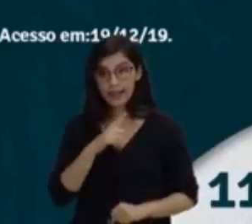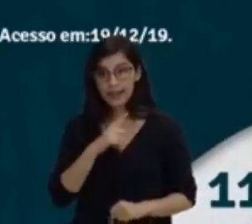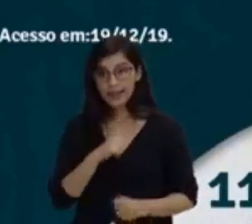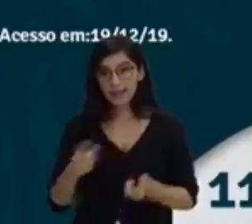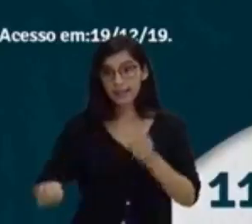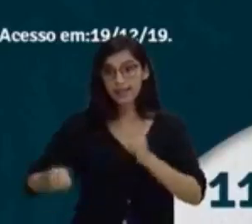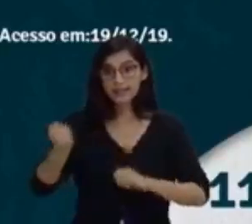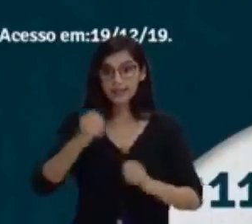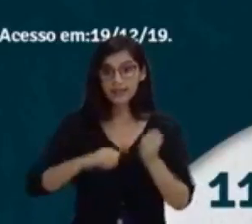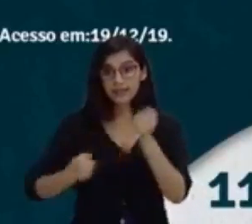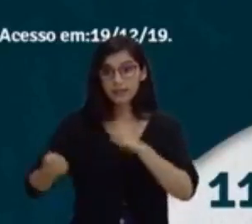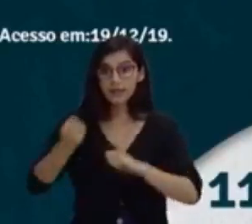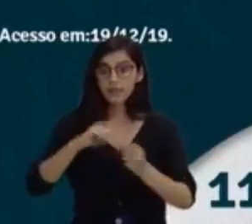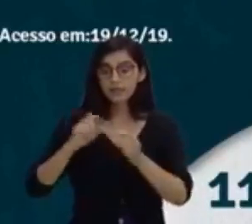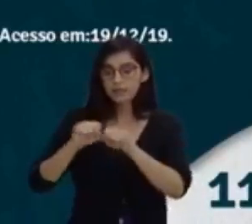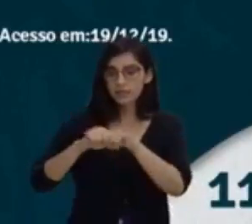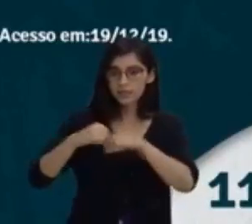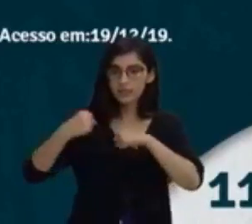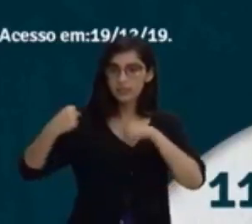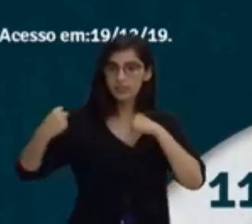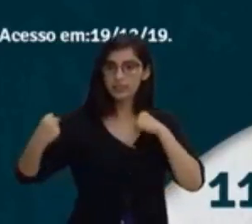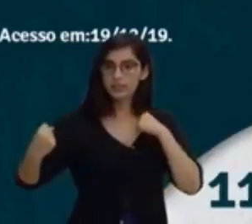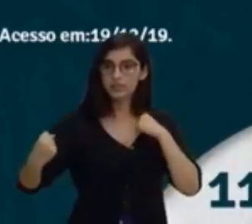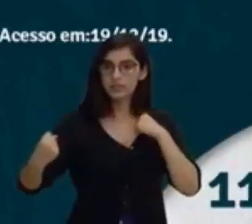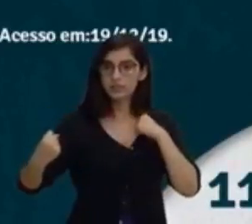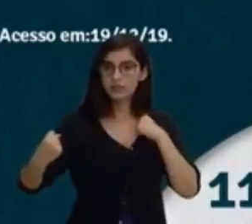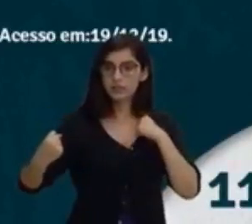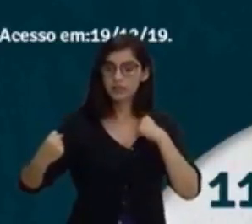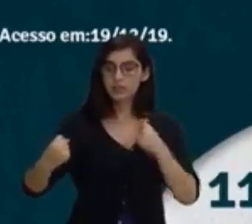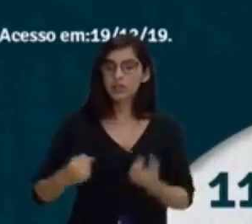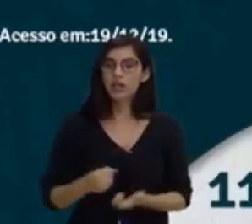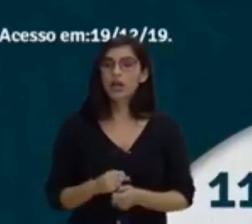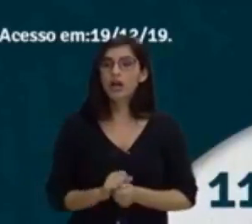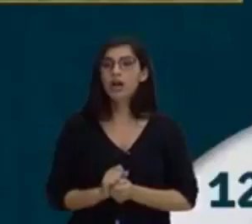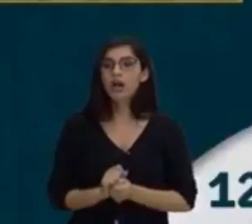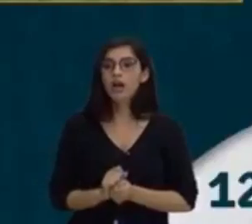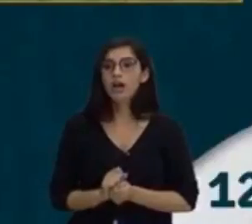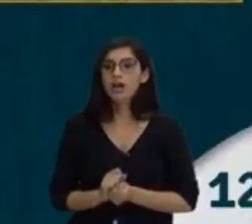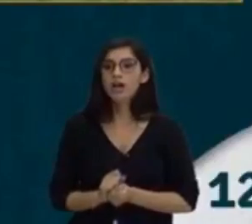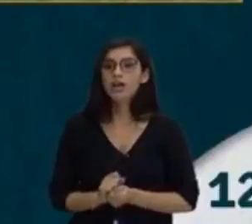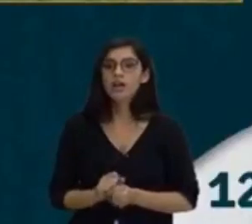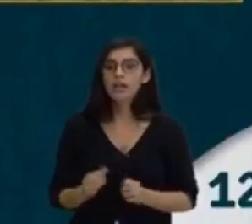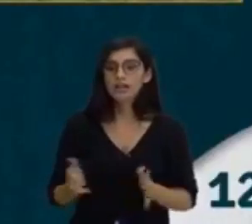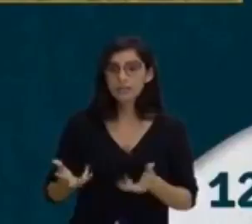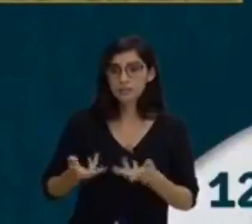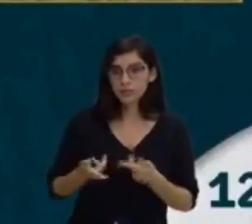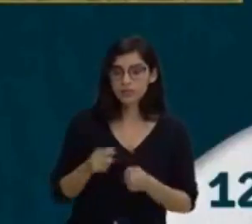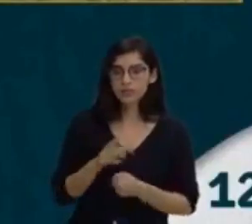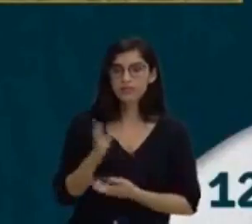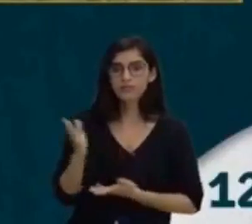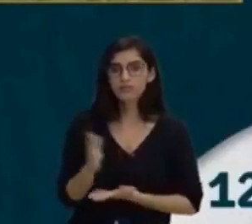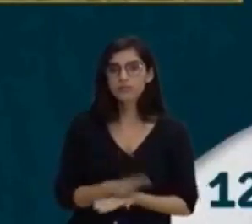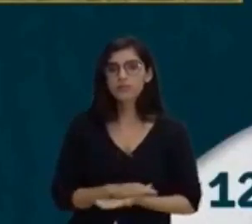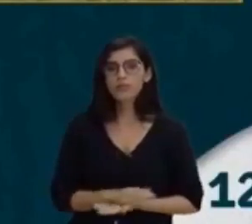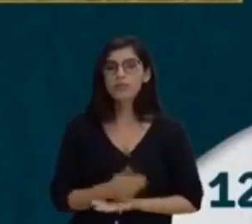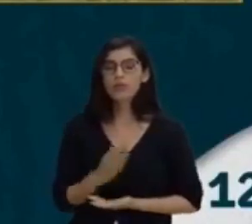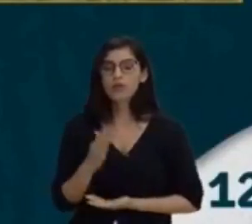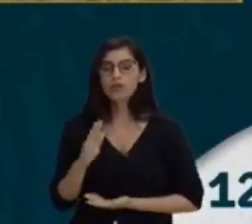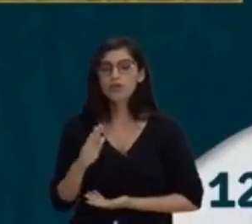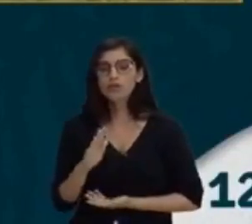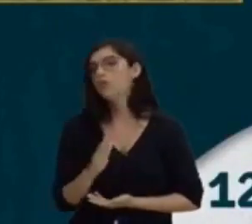a determinados estímulos que ele está provocando ali. Tudo bem? Vamos continuar. A resistência